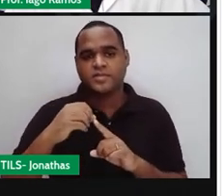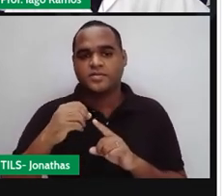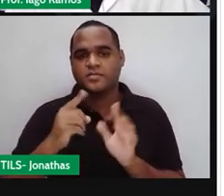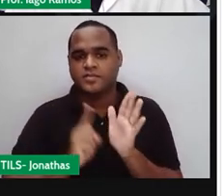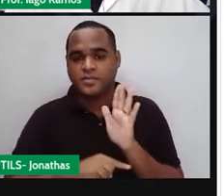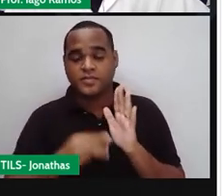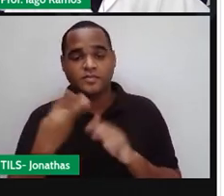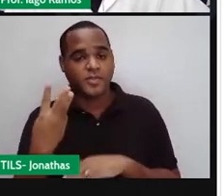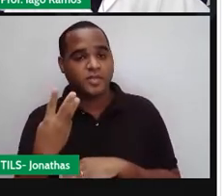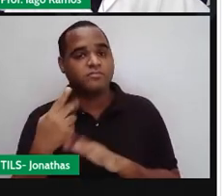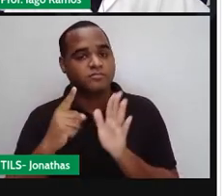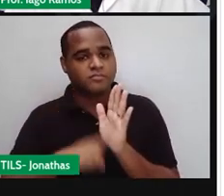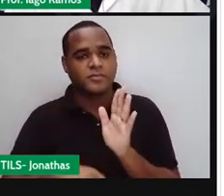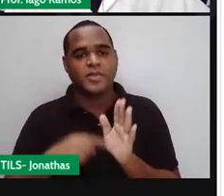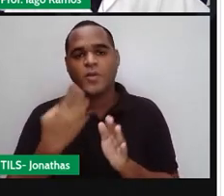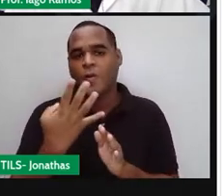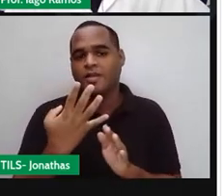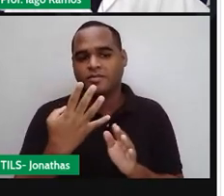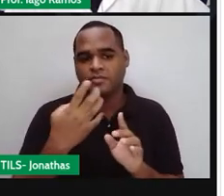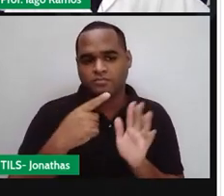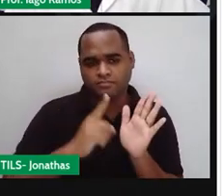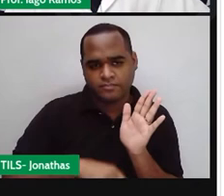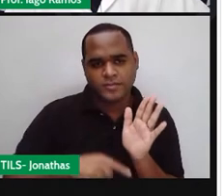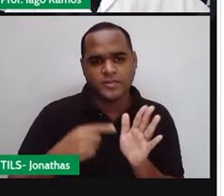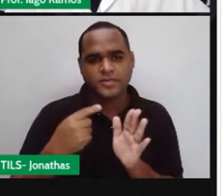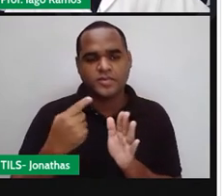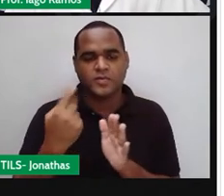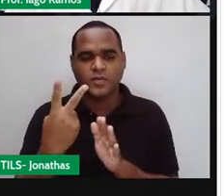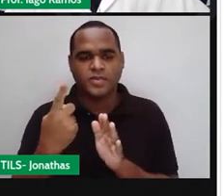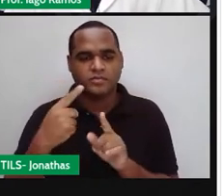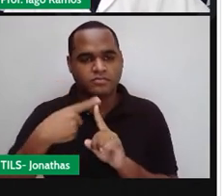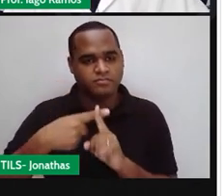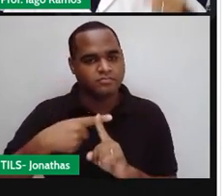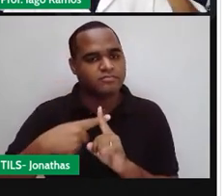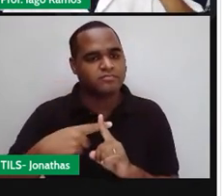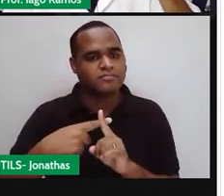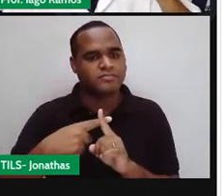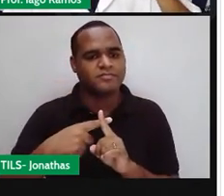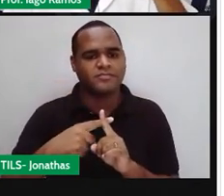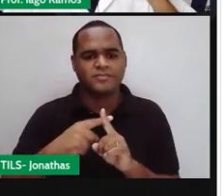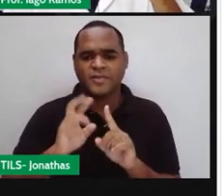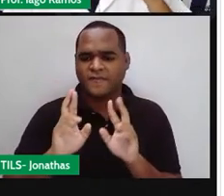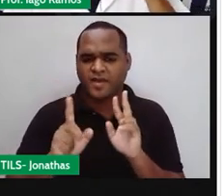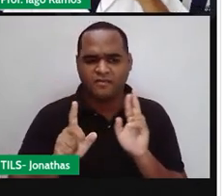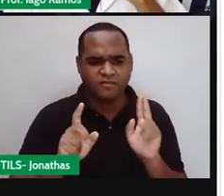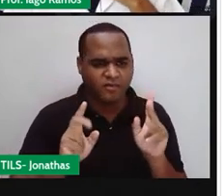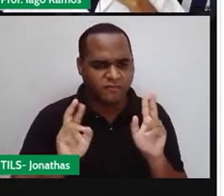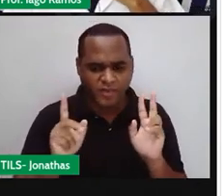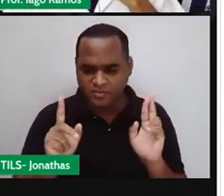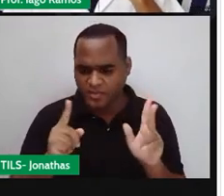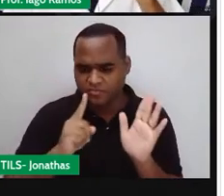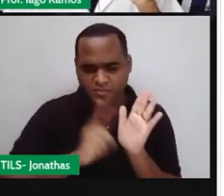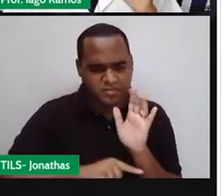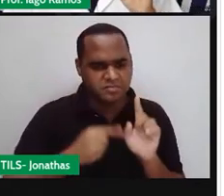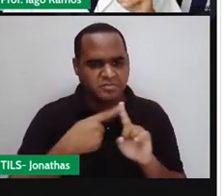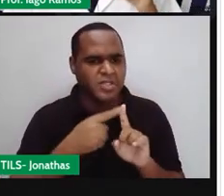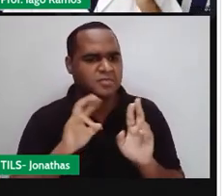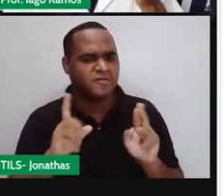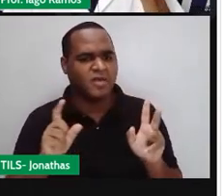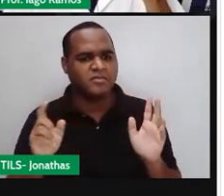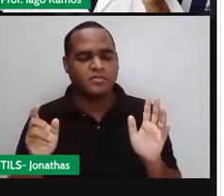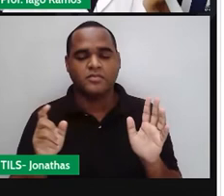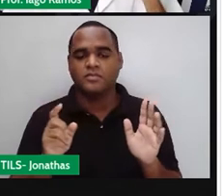negativo, o quatro é negativo, o dois é positivo. São sinais diferentes, professor. Então, quando eu